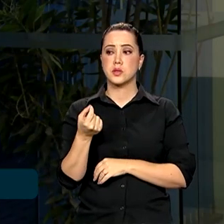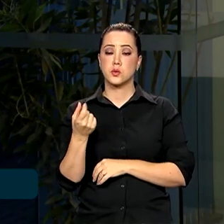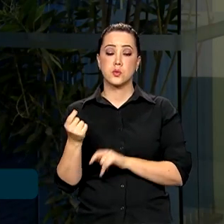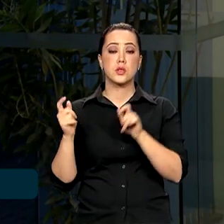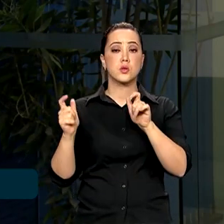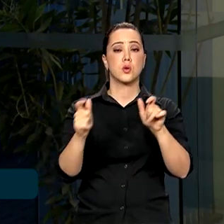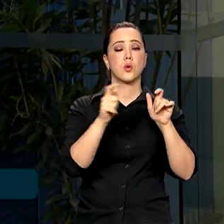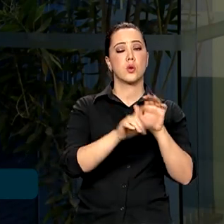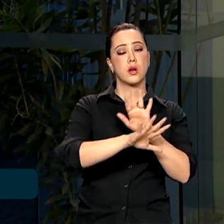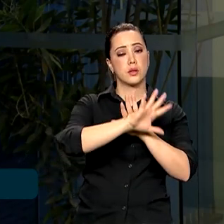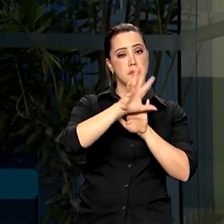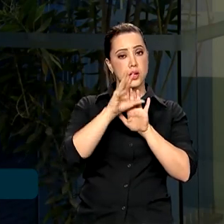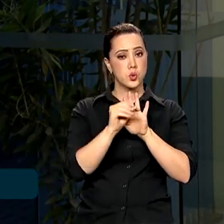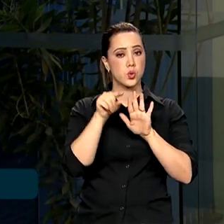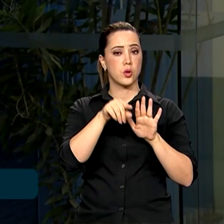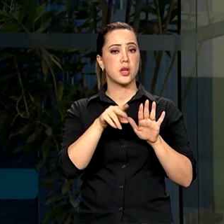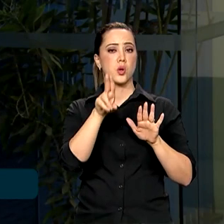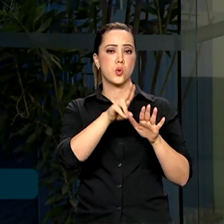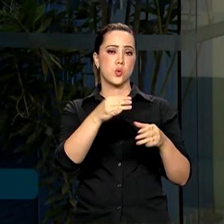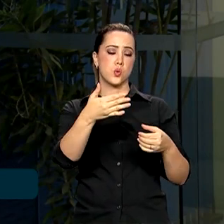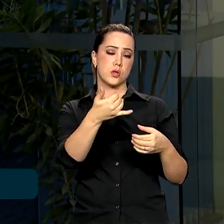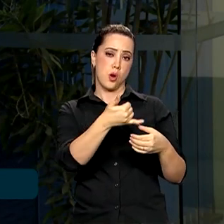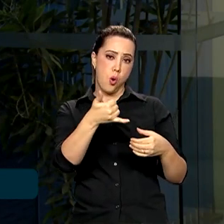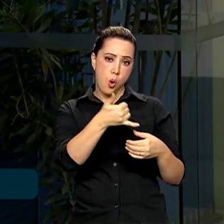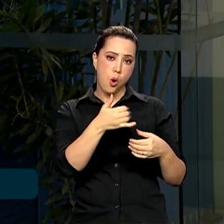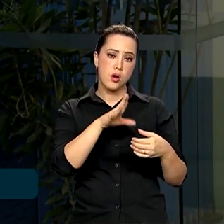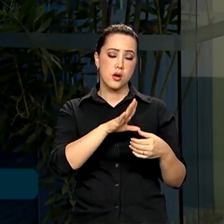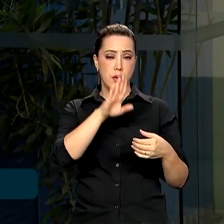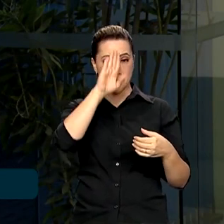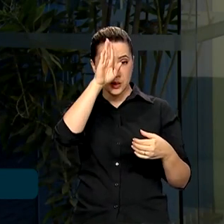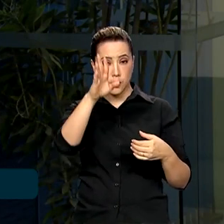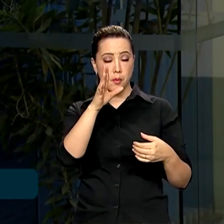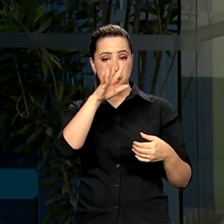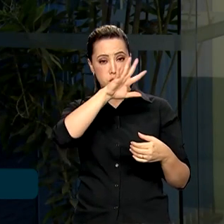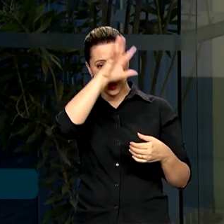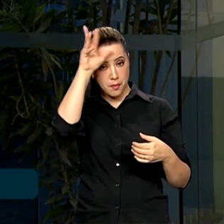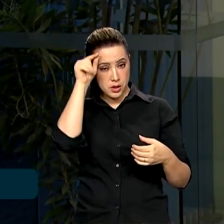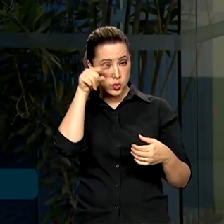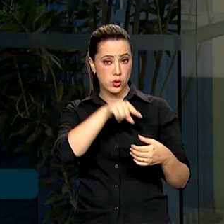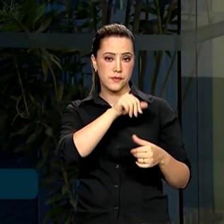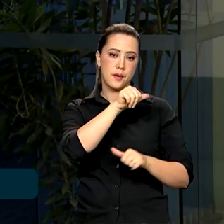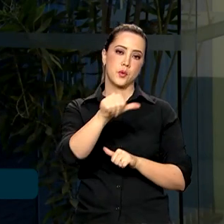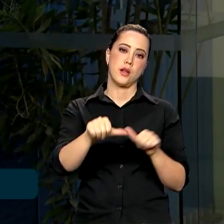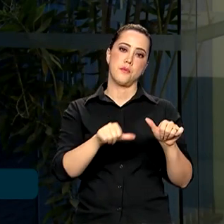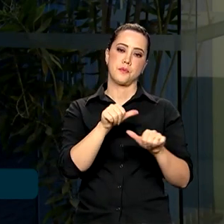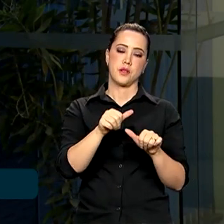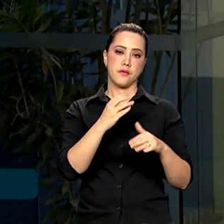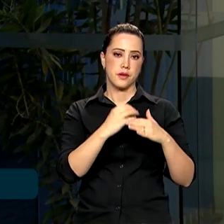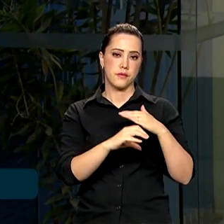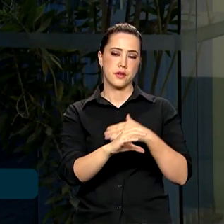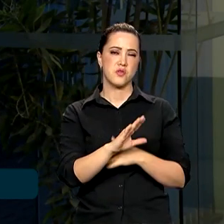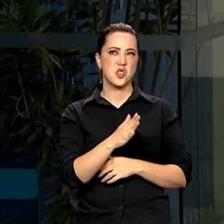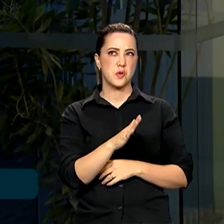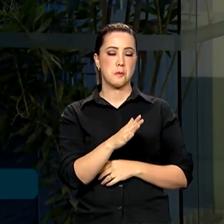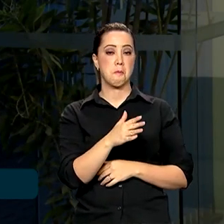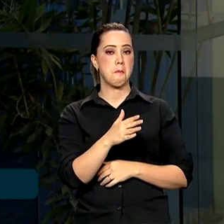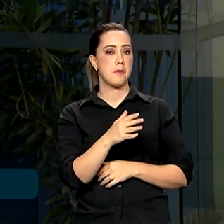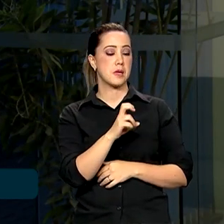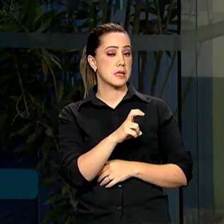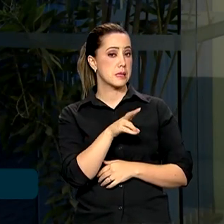amazônica, a maioria deles concentrada no estado do Amazonas. E este programa prevê investimentos de cerca de 5 bilhões de